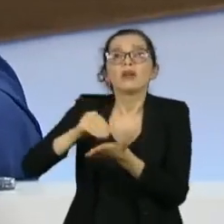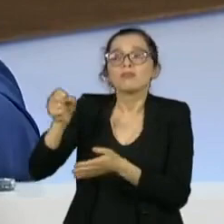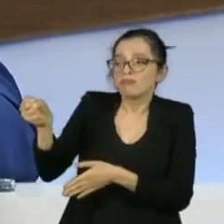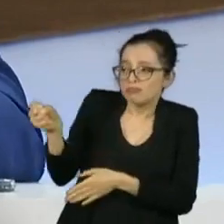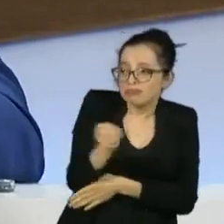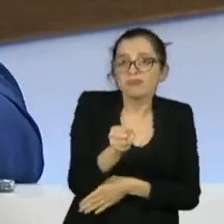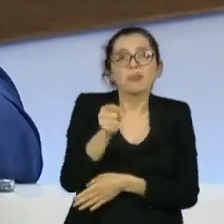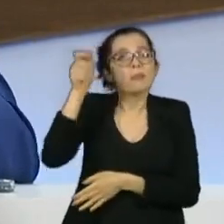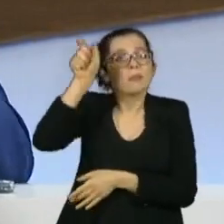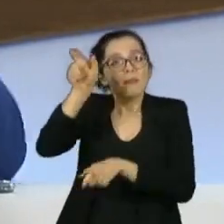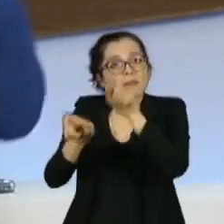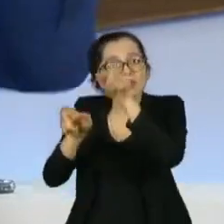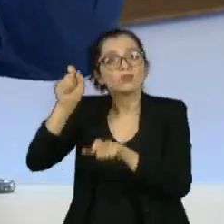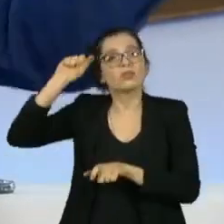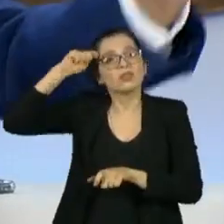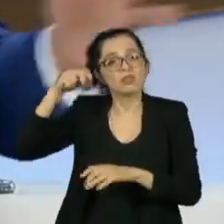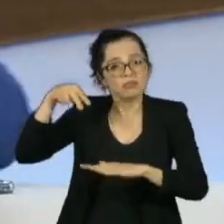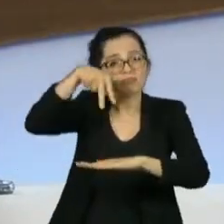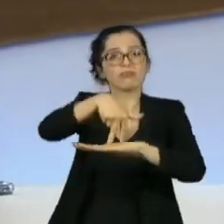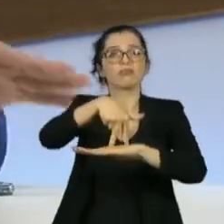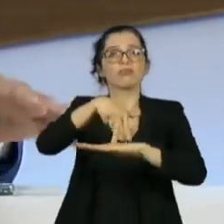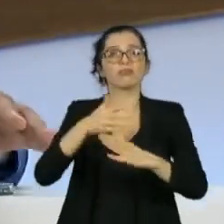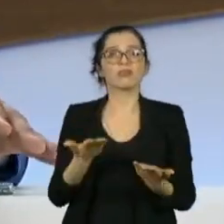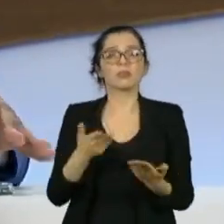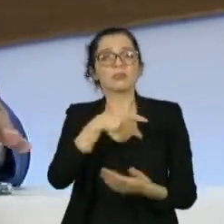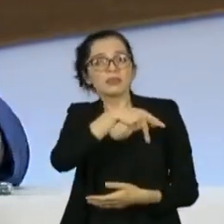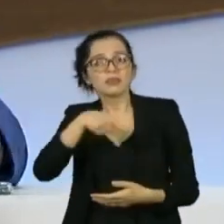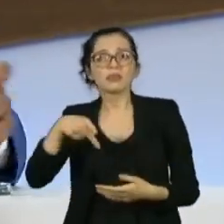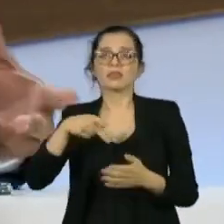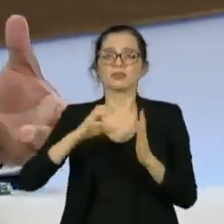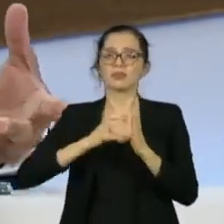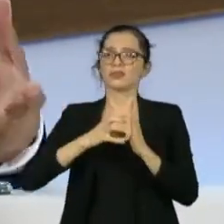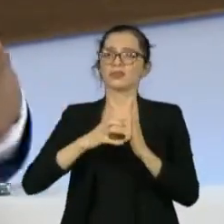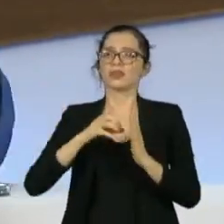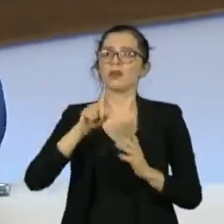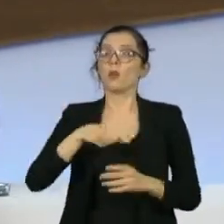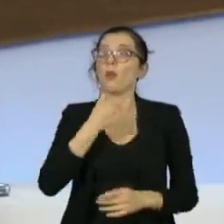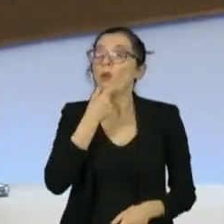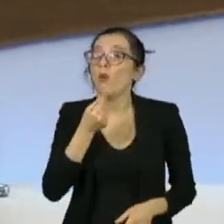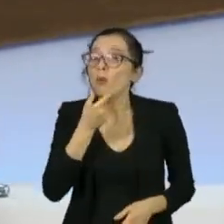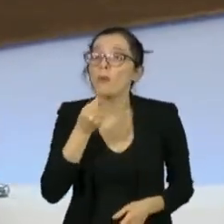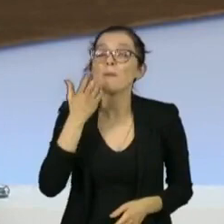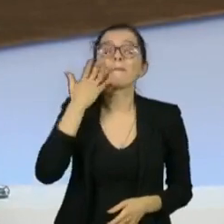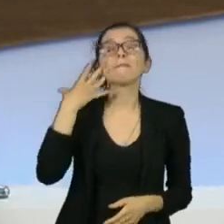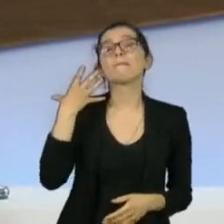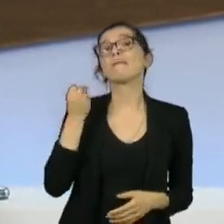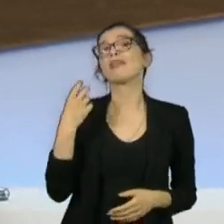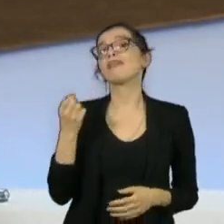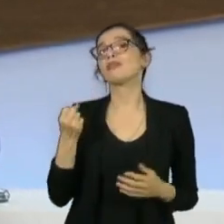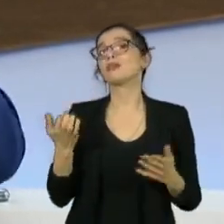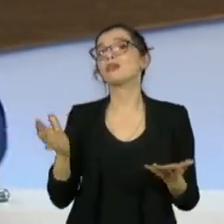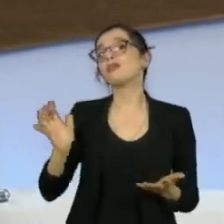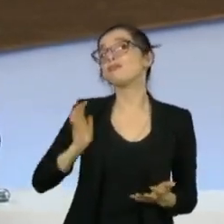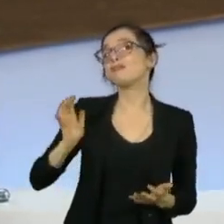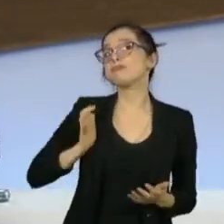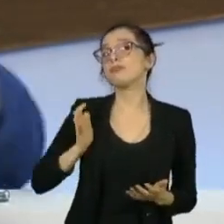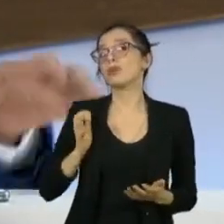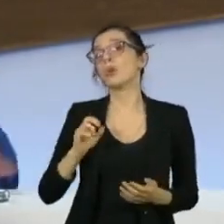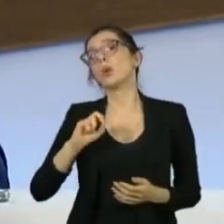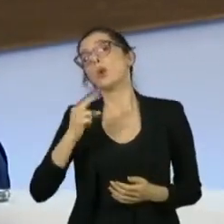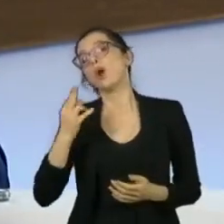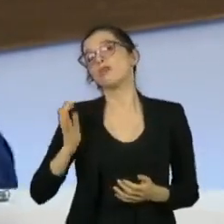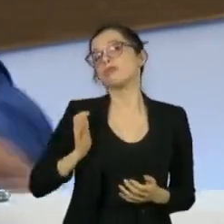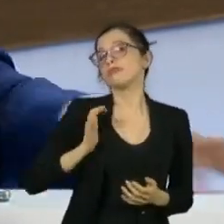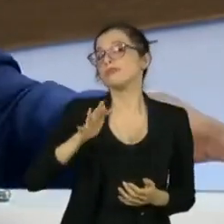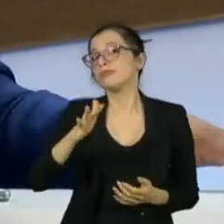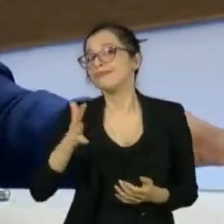os líderes, presidentes desses partidos, homens brancos de classe média até hoje. E a gente não consegue centralizar a nossa agenda para pautar a política.